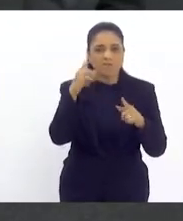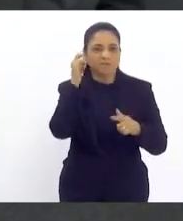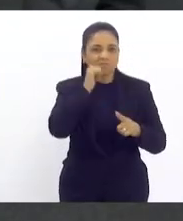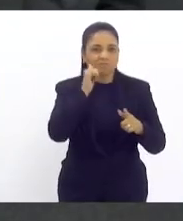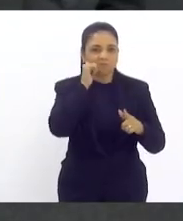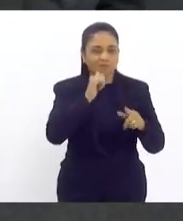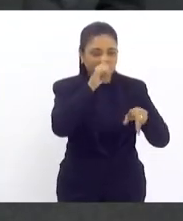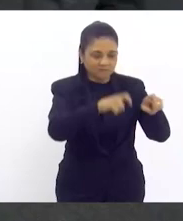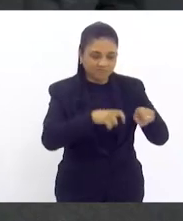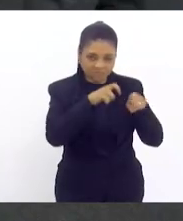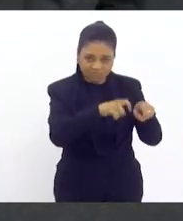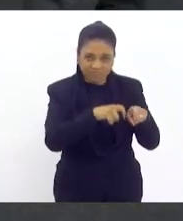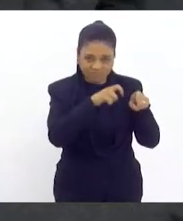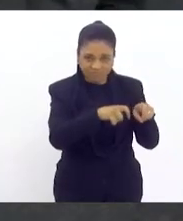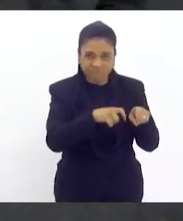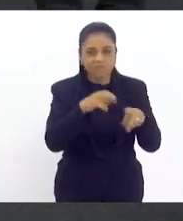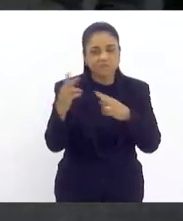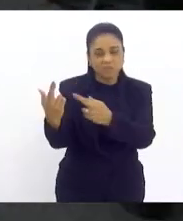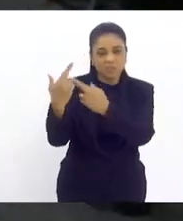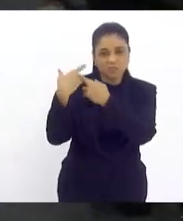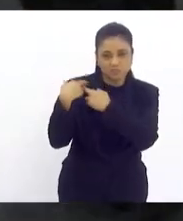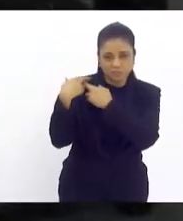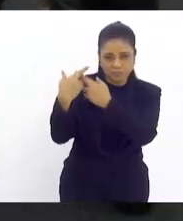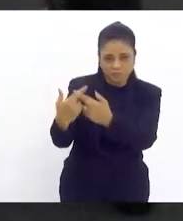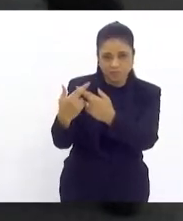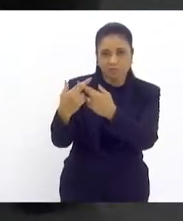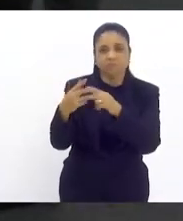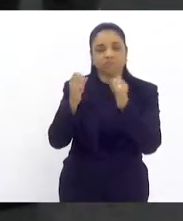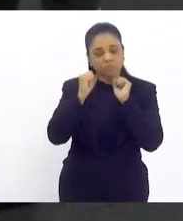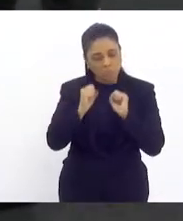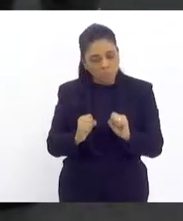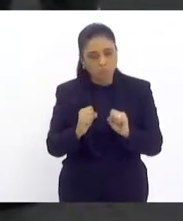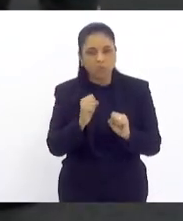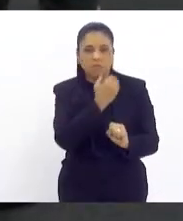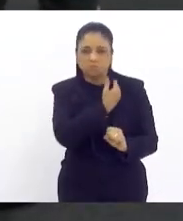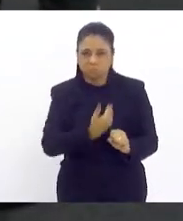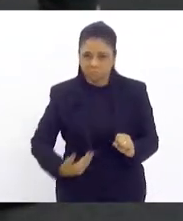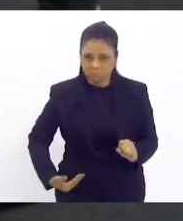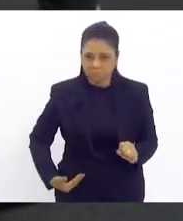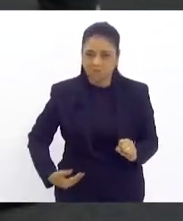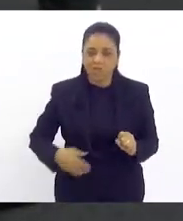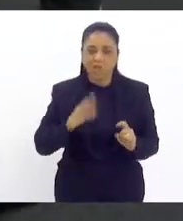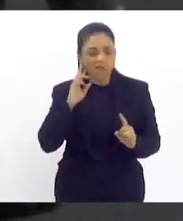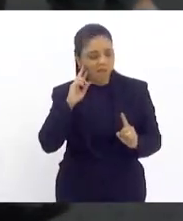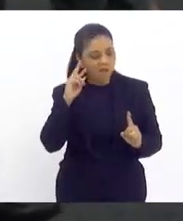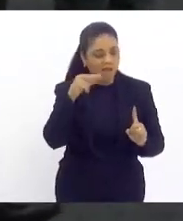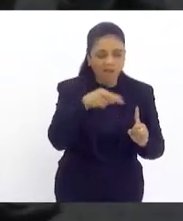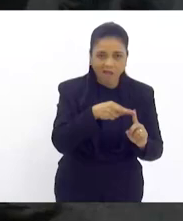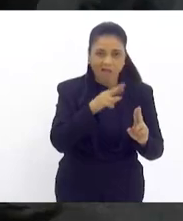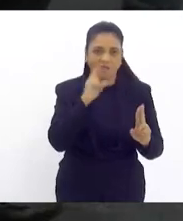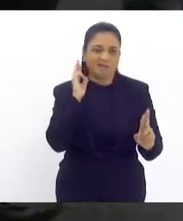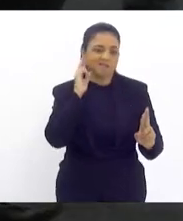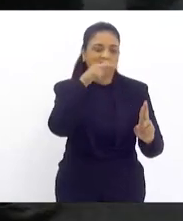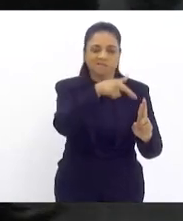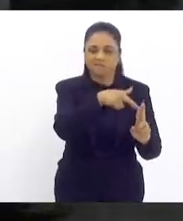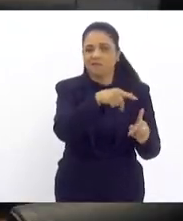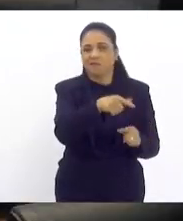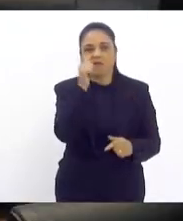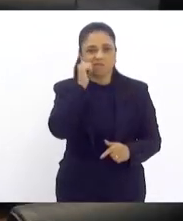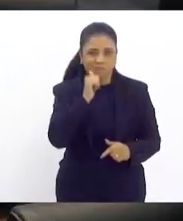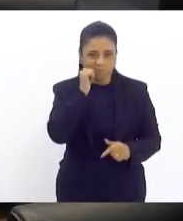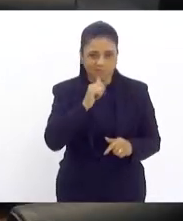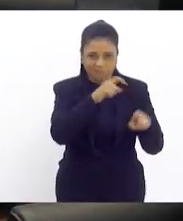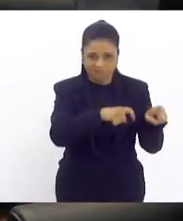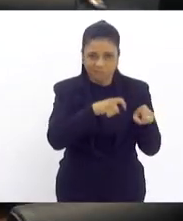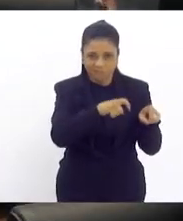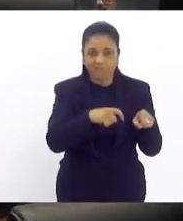também trazer a responsabilidade do poder público com relação a essas mulheres. Muito obrigada, senhora presidenta. Pela